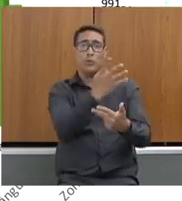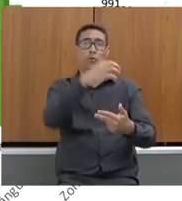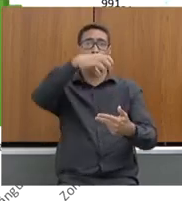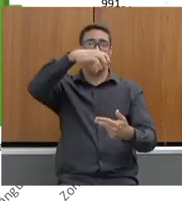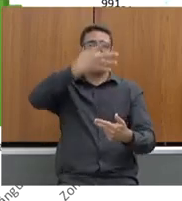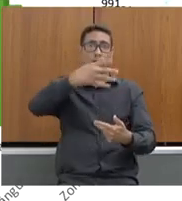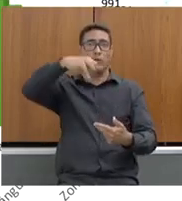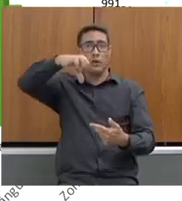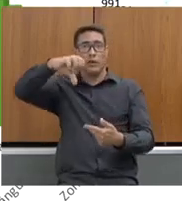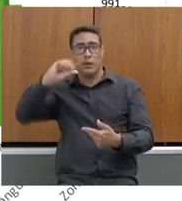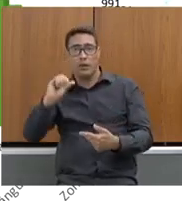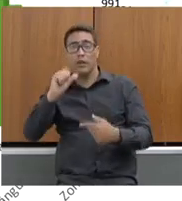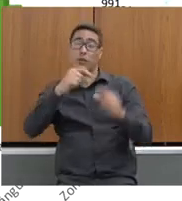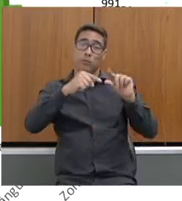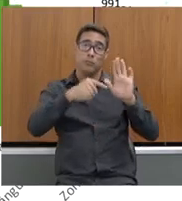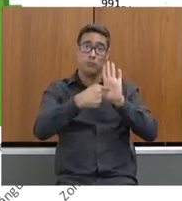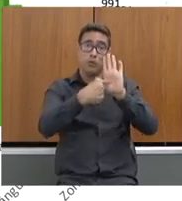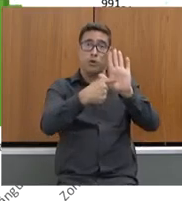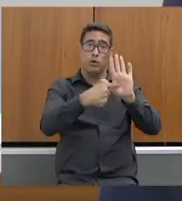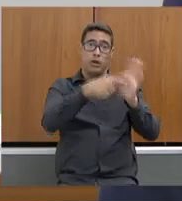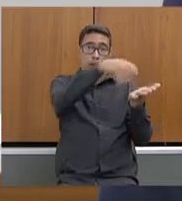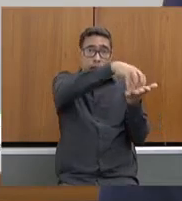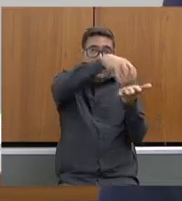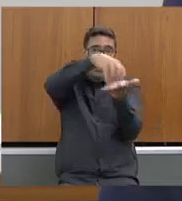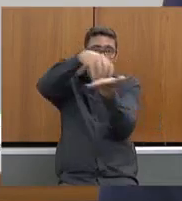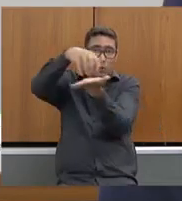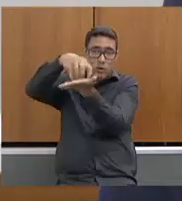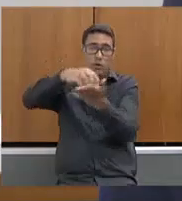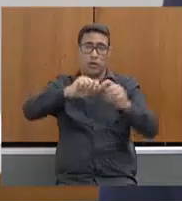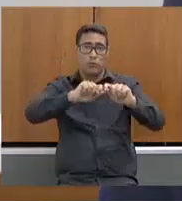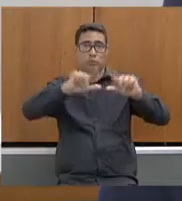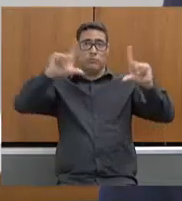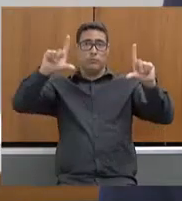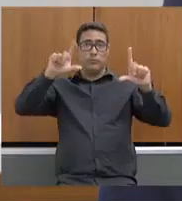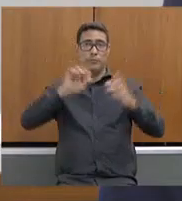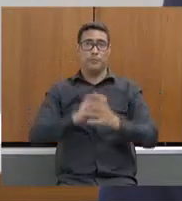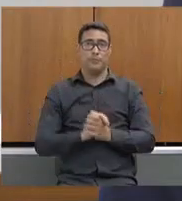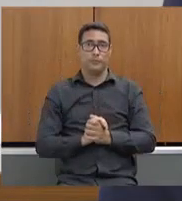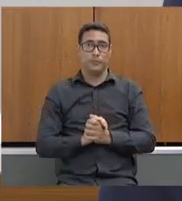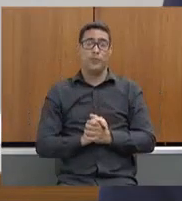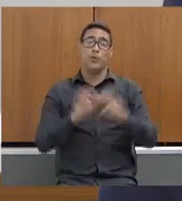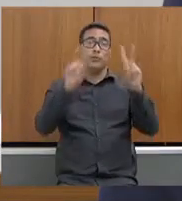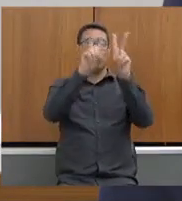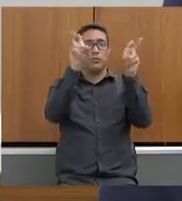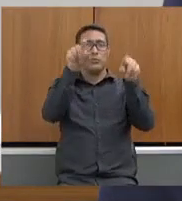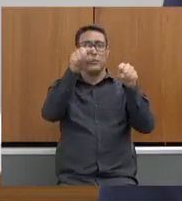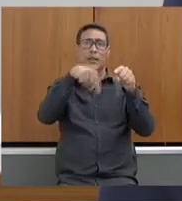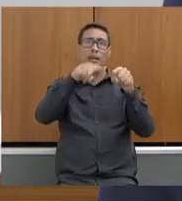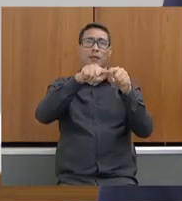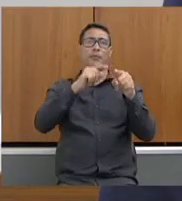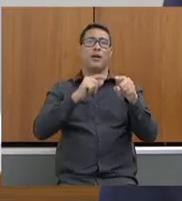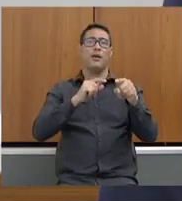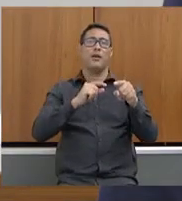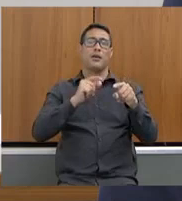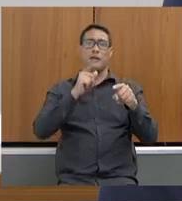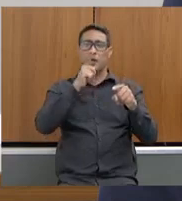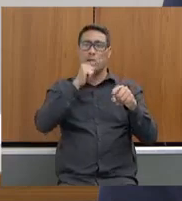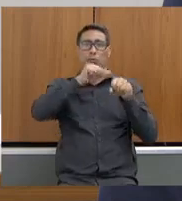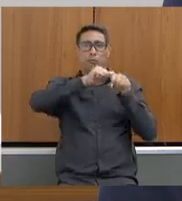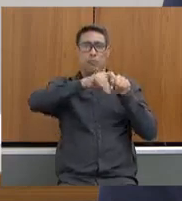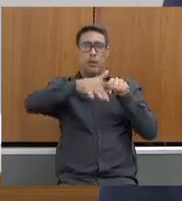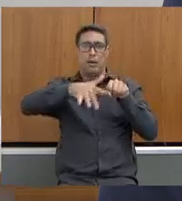detalhado conforme regional. Por favor. No tema saneamento, também uma outra competência da